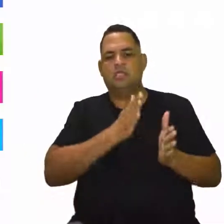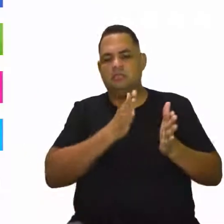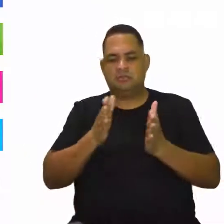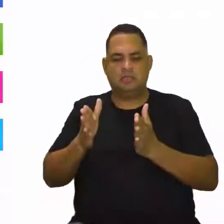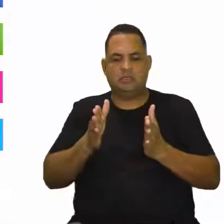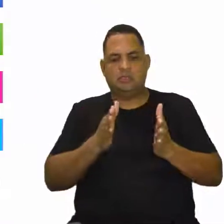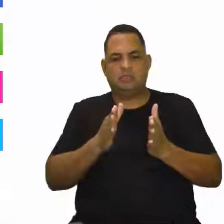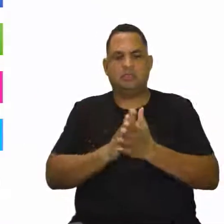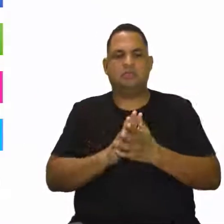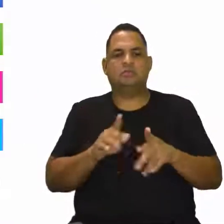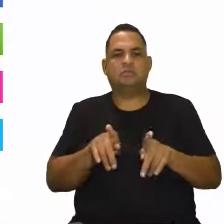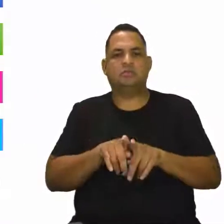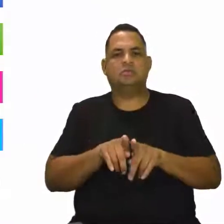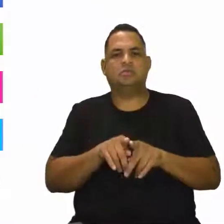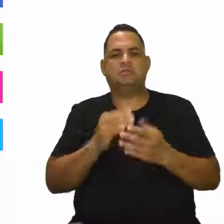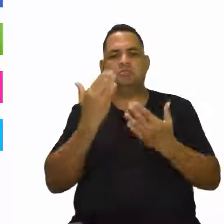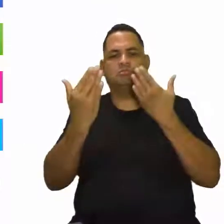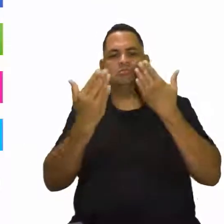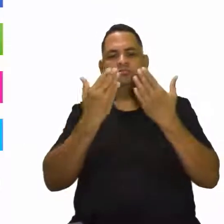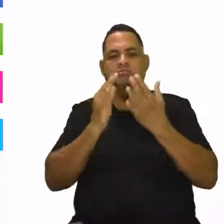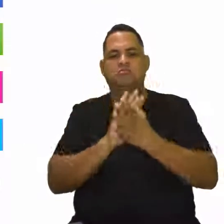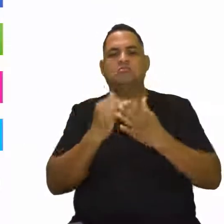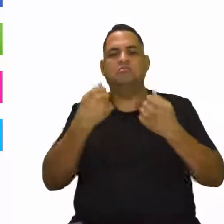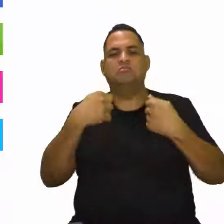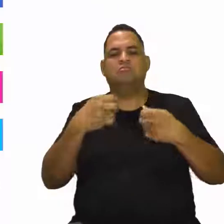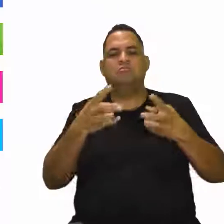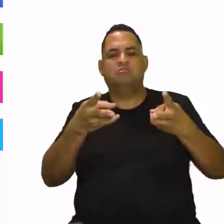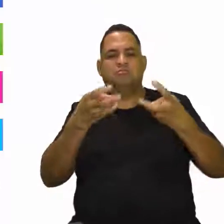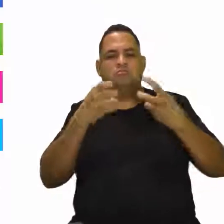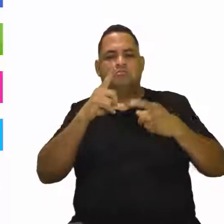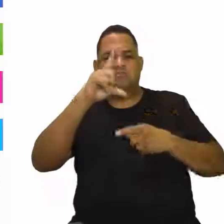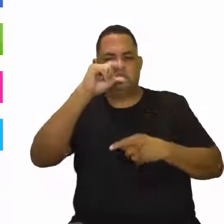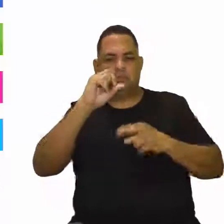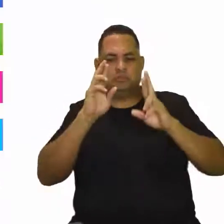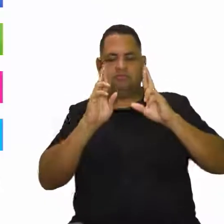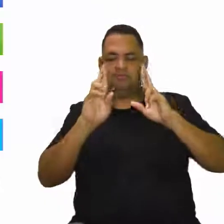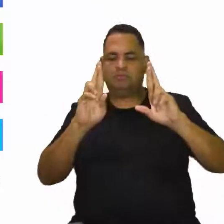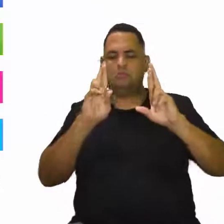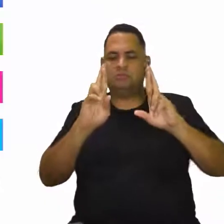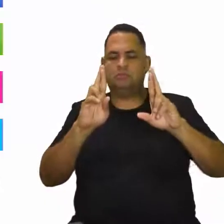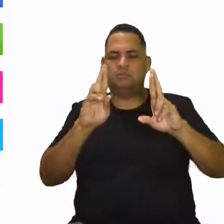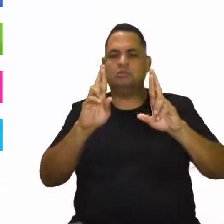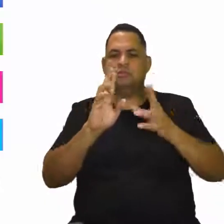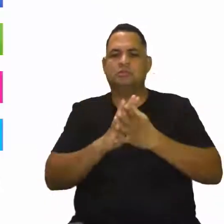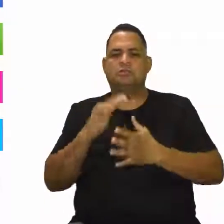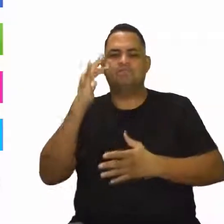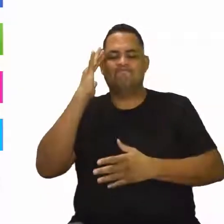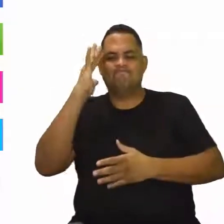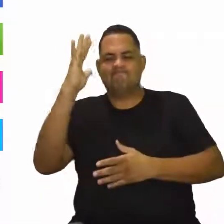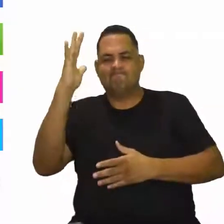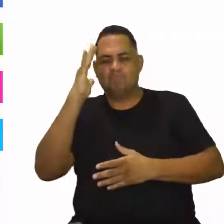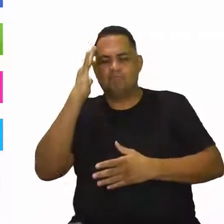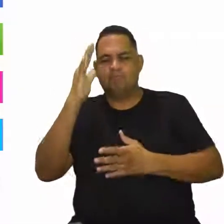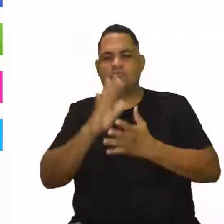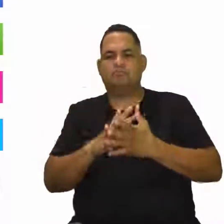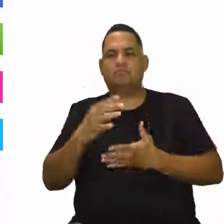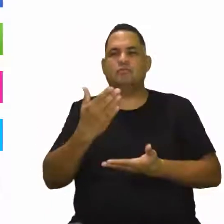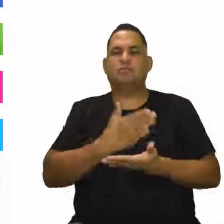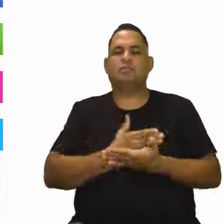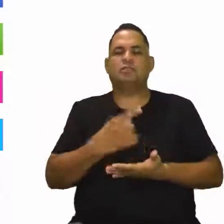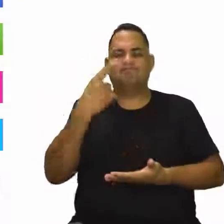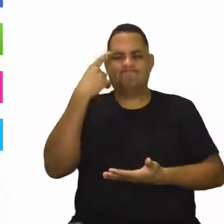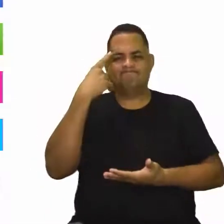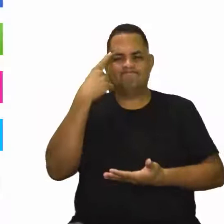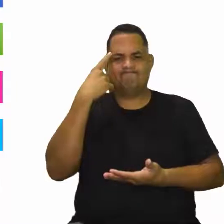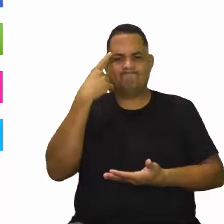também, em questões psicológicas, pode-se perceber aí uma diminuição da expectativa e sonhos. Porque eles começam a pensar assim,